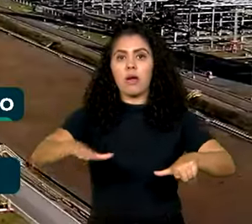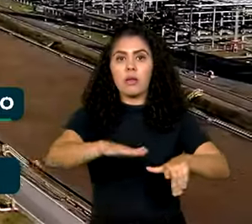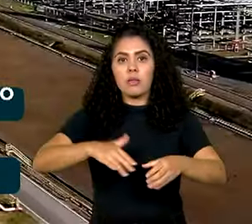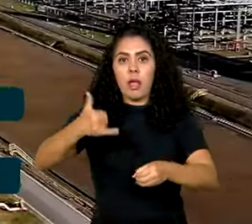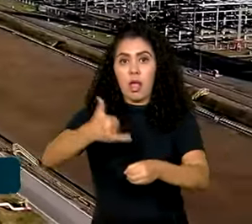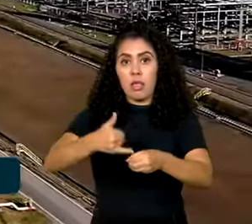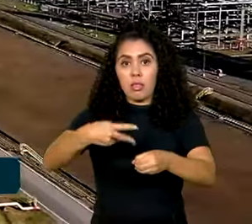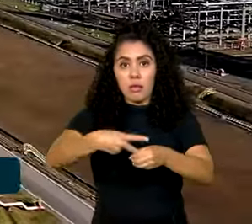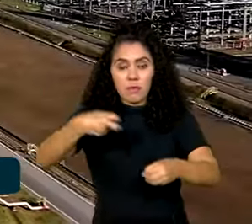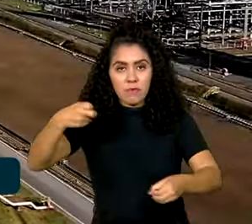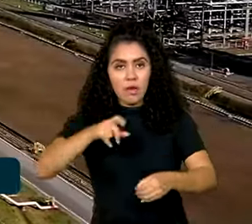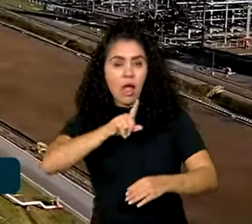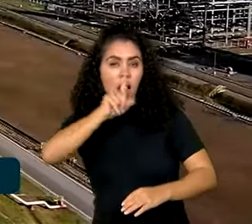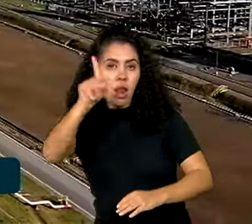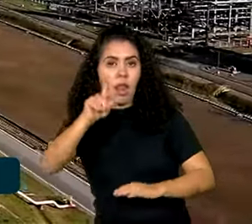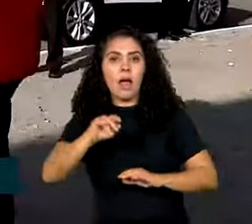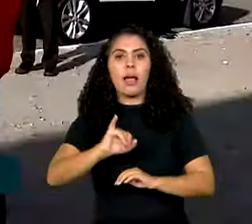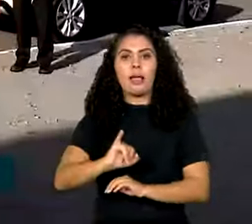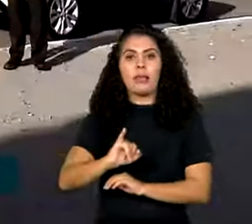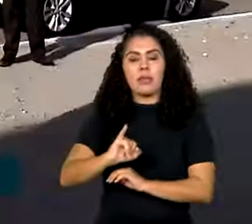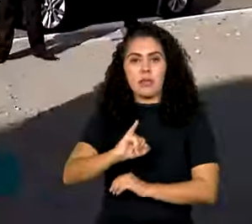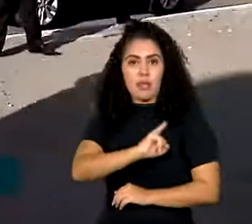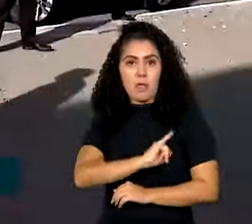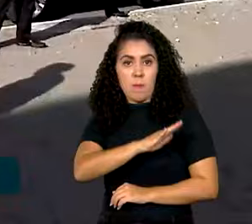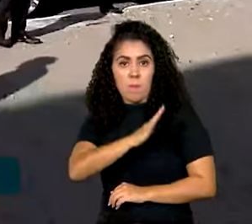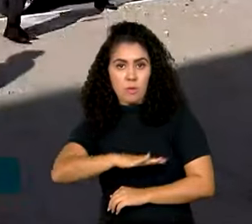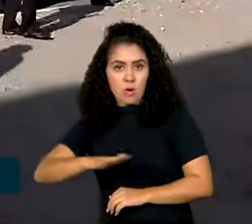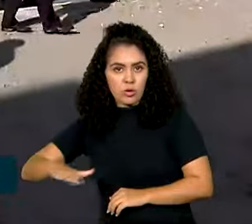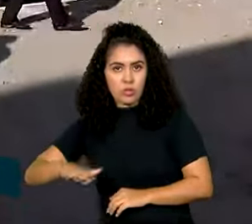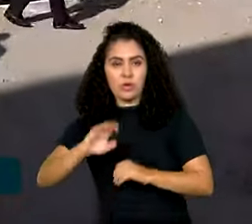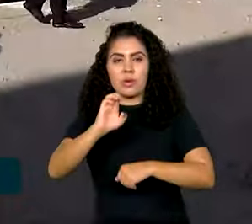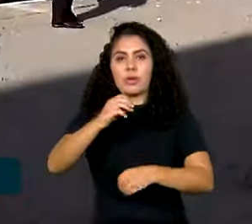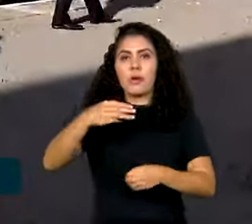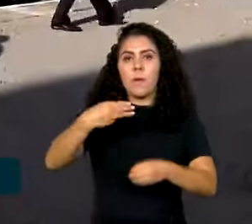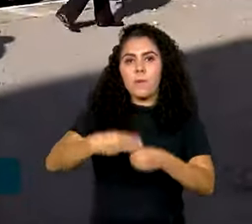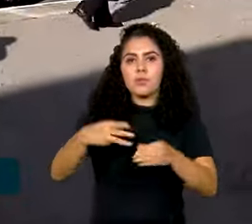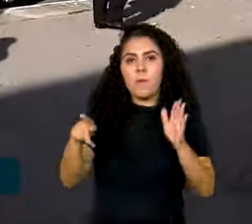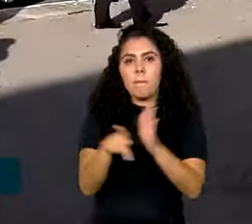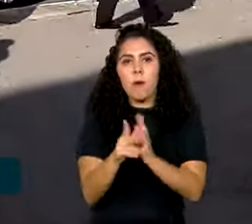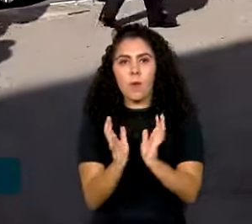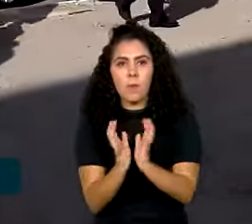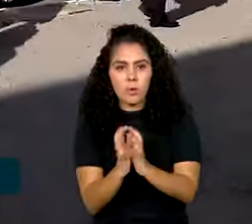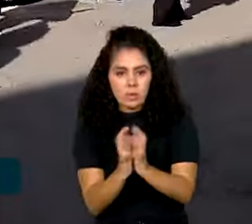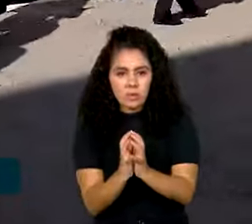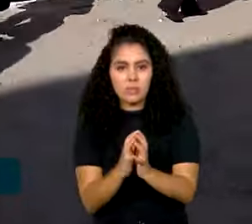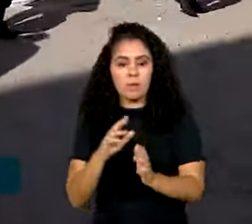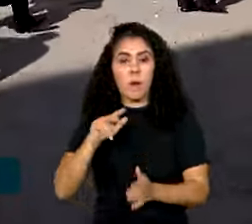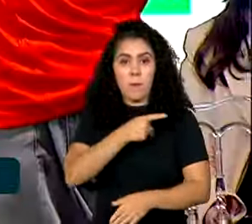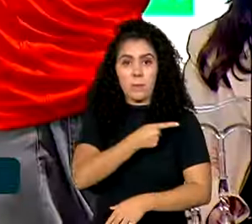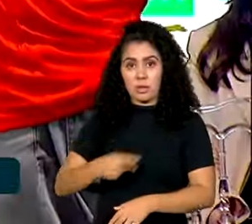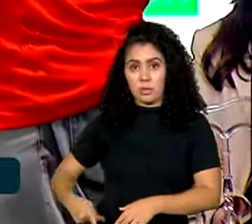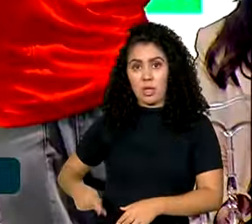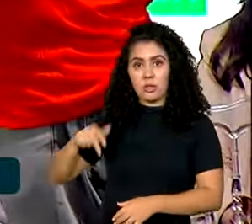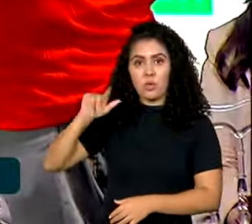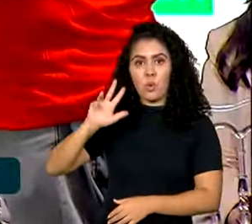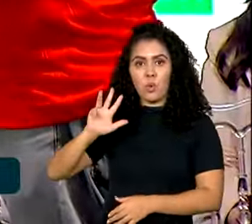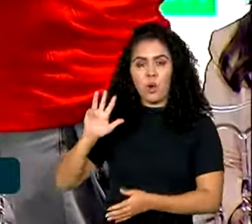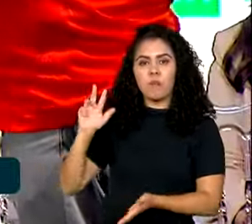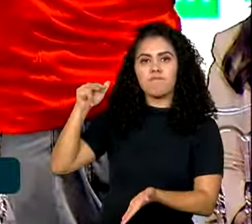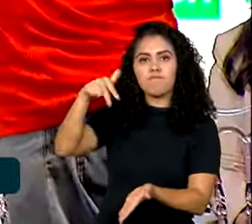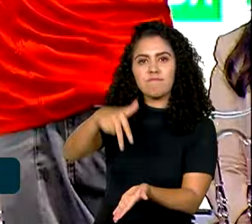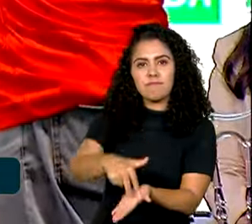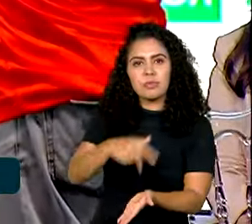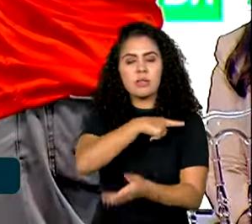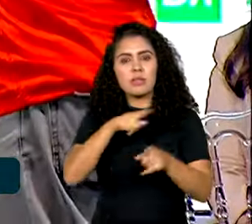localizada em Ipojuca, Pernambuco. O presidente Lula visitou as instalações do complexo petrolífero e anunciou a